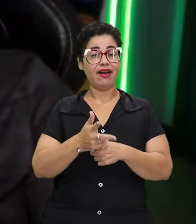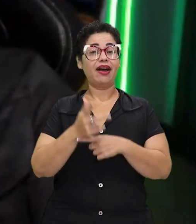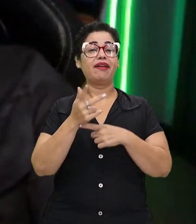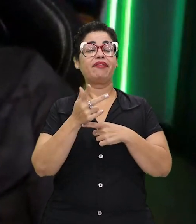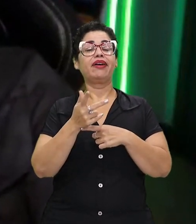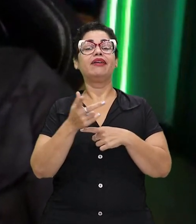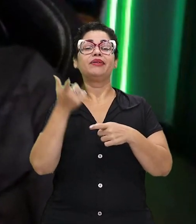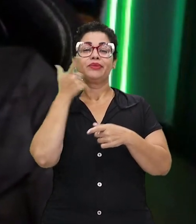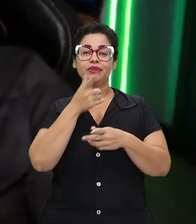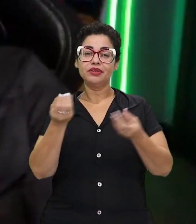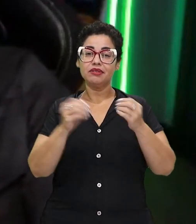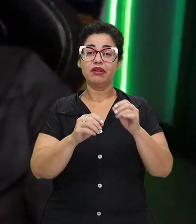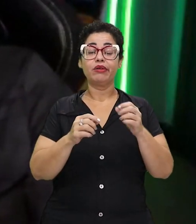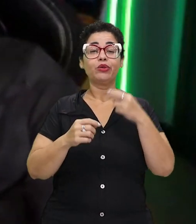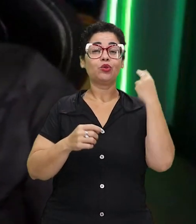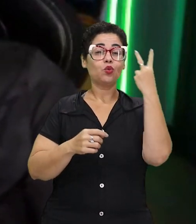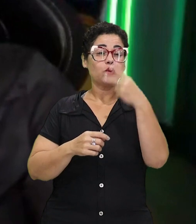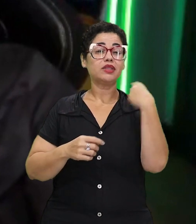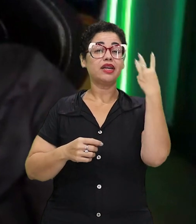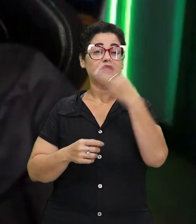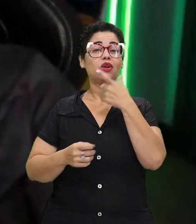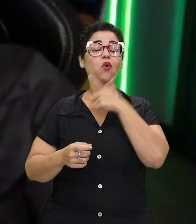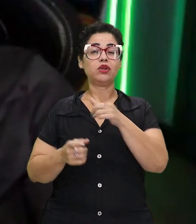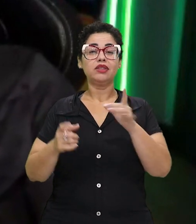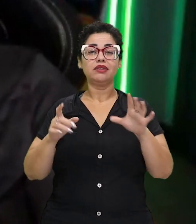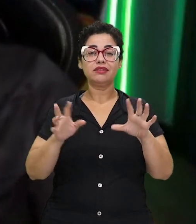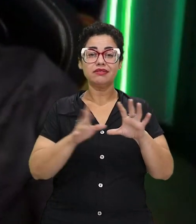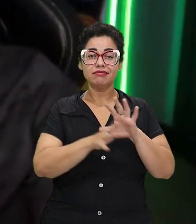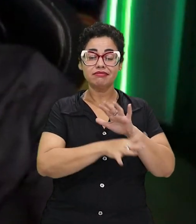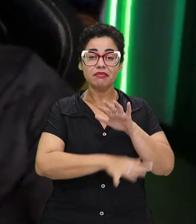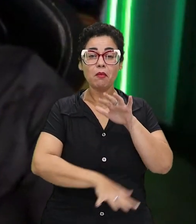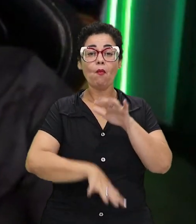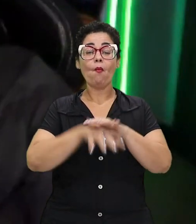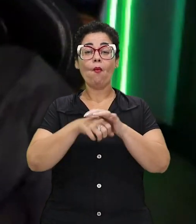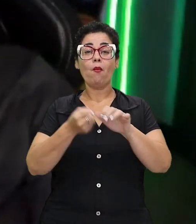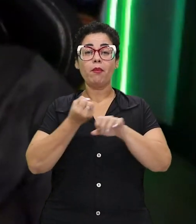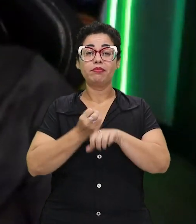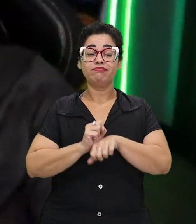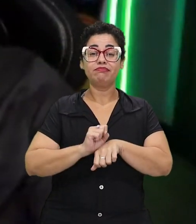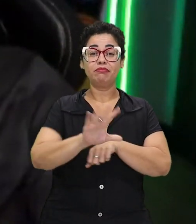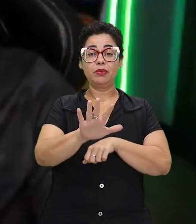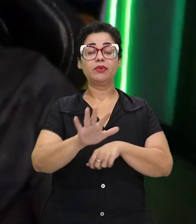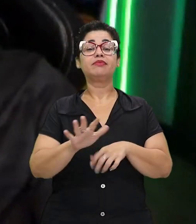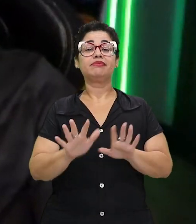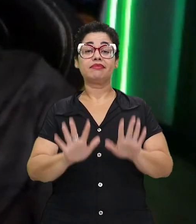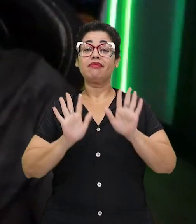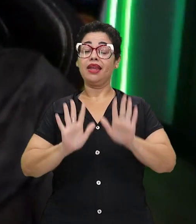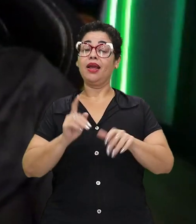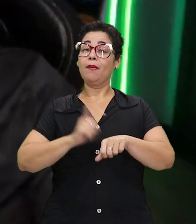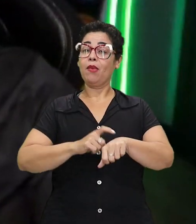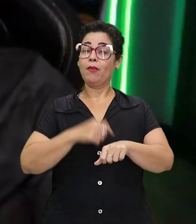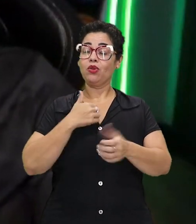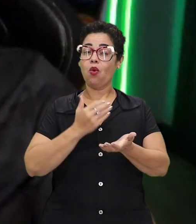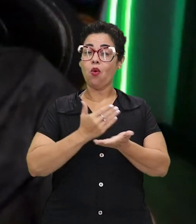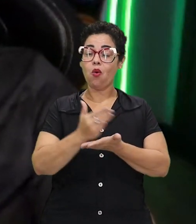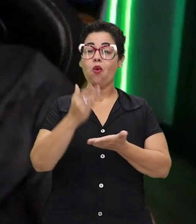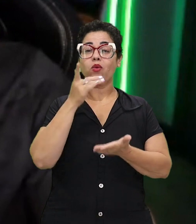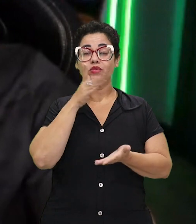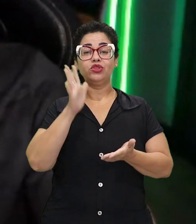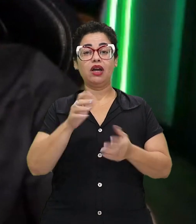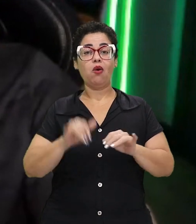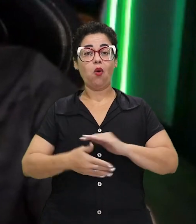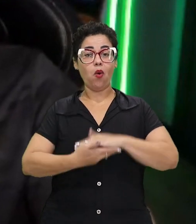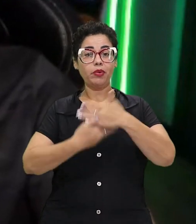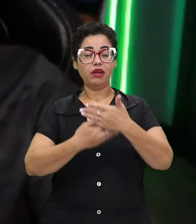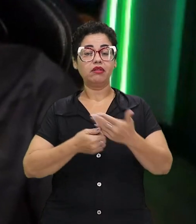vídeo e ele demorava ali de duas a três horas para poder renderizar. A partir do momento que eu comprei esse computador, eu já conseguia fazer